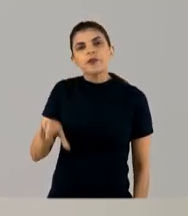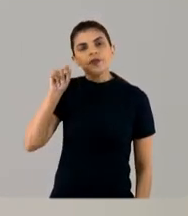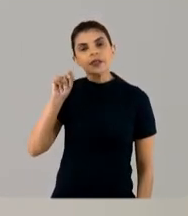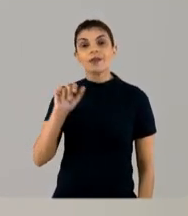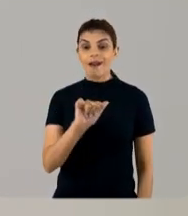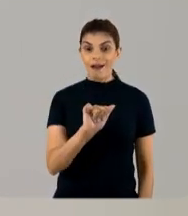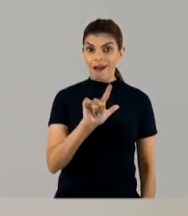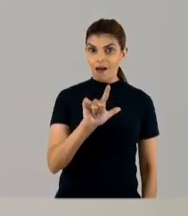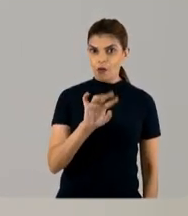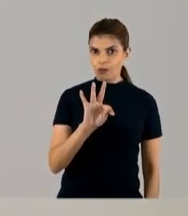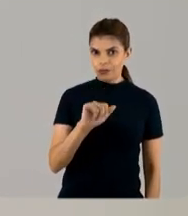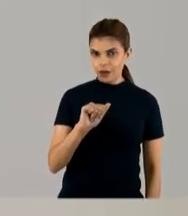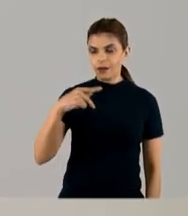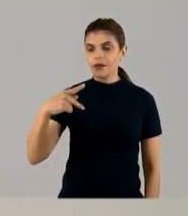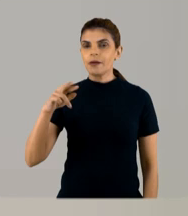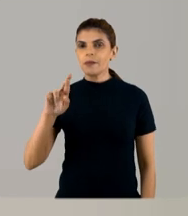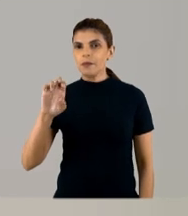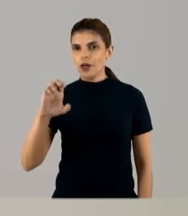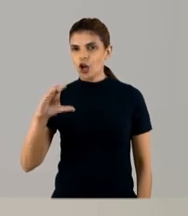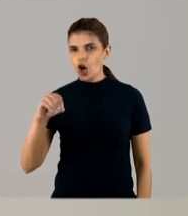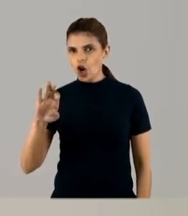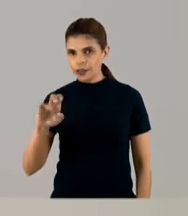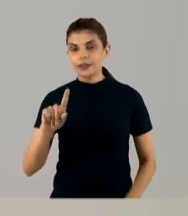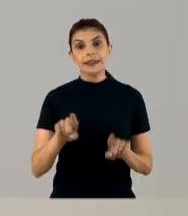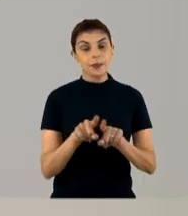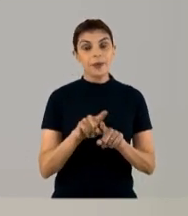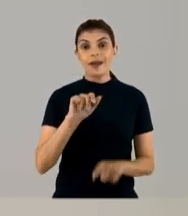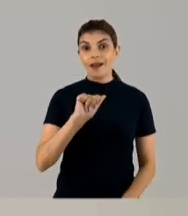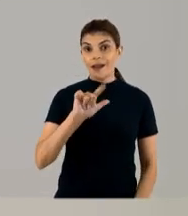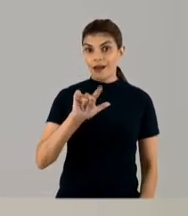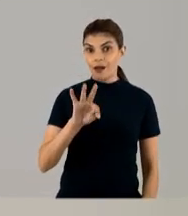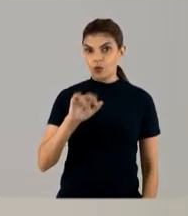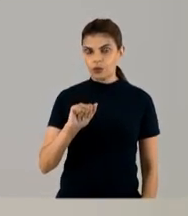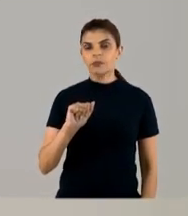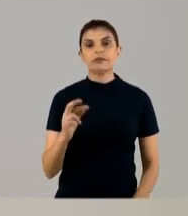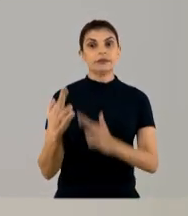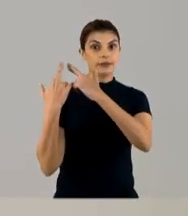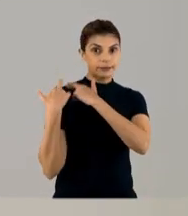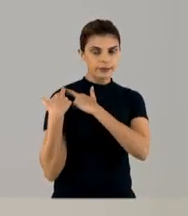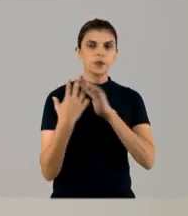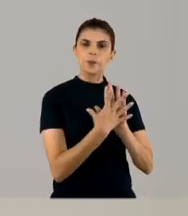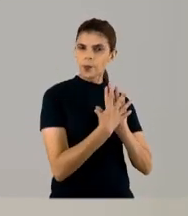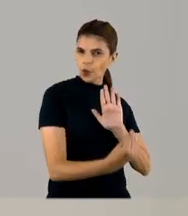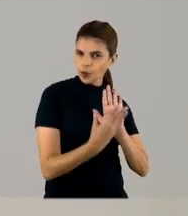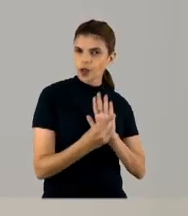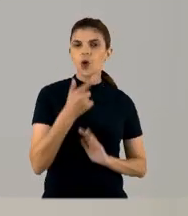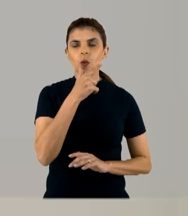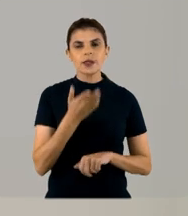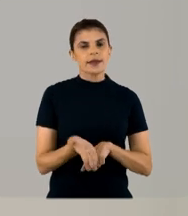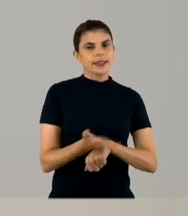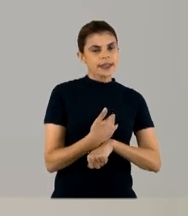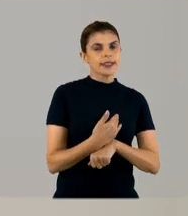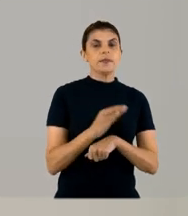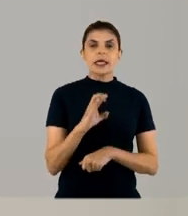alta precoce mais alta responsável, uma vez que aqueles modelos internacionais que conseguem dar alta, mas